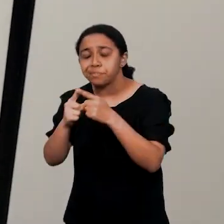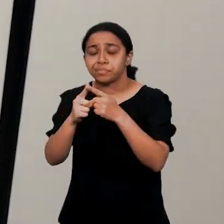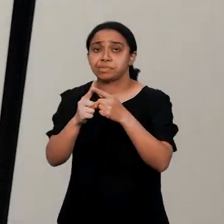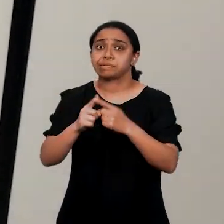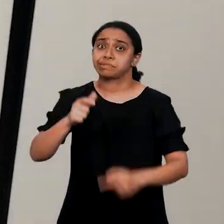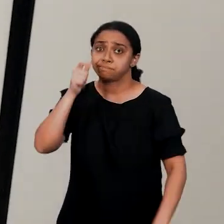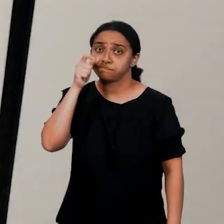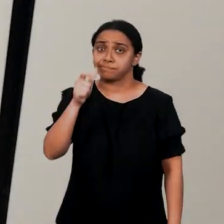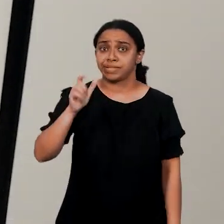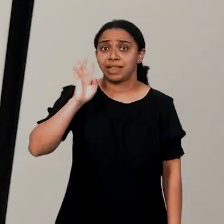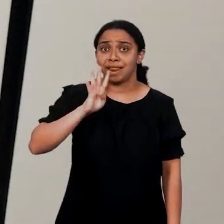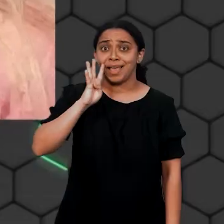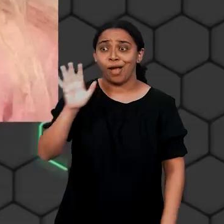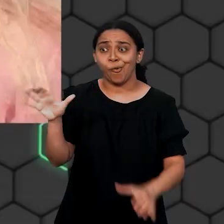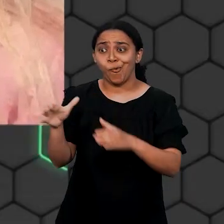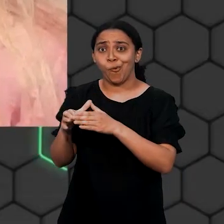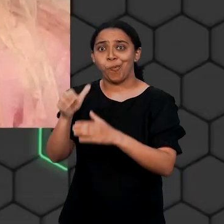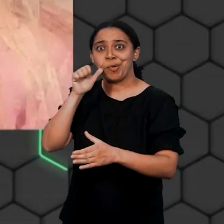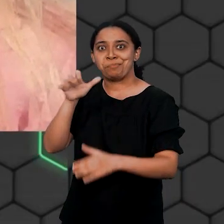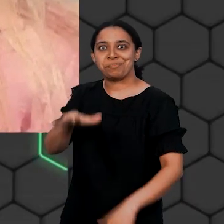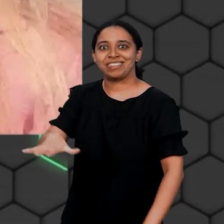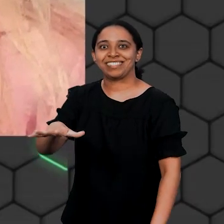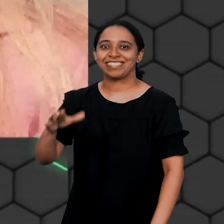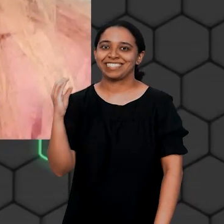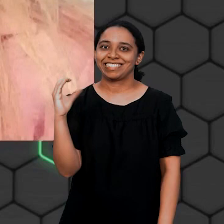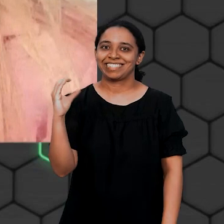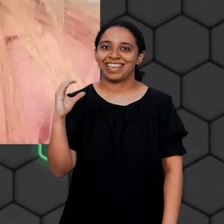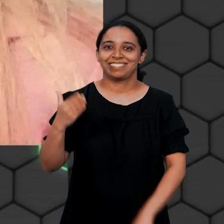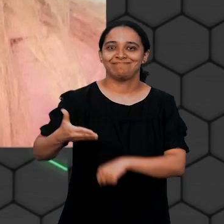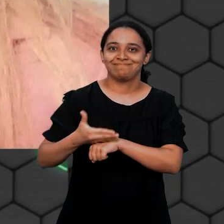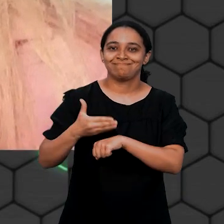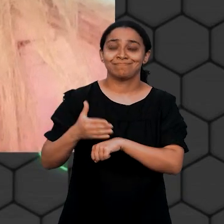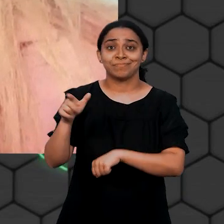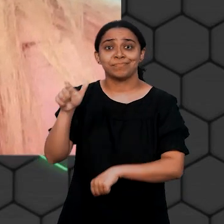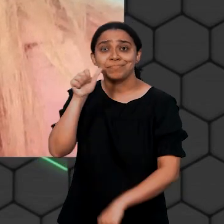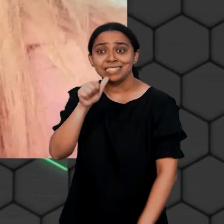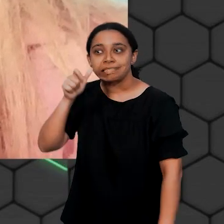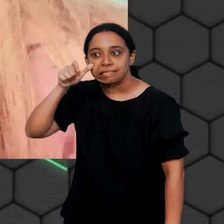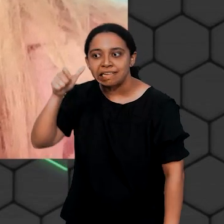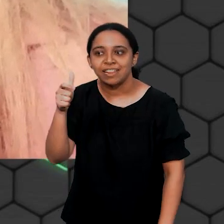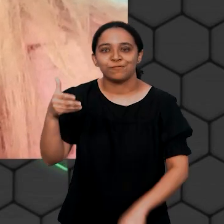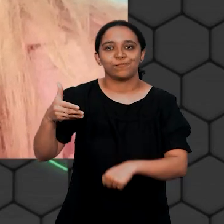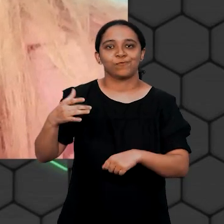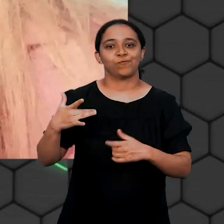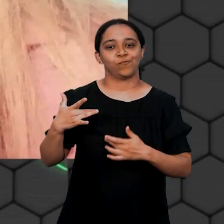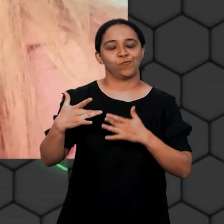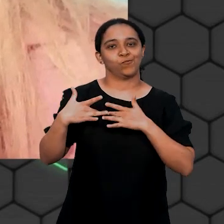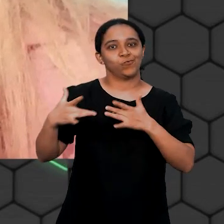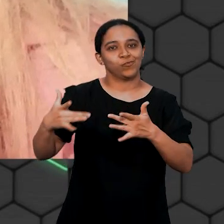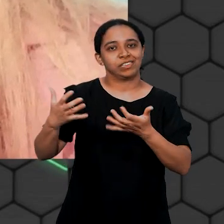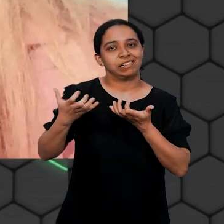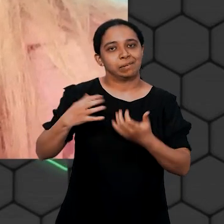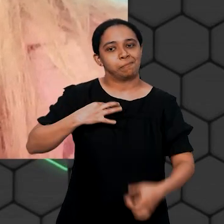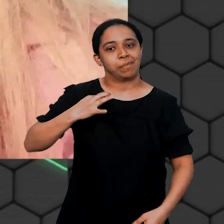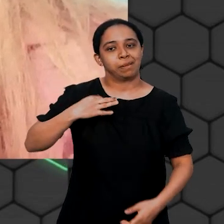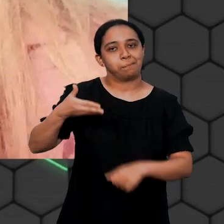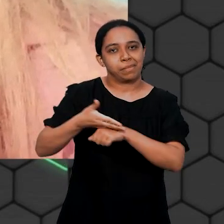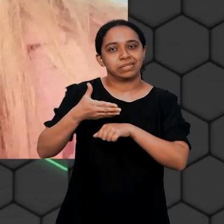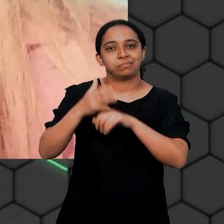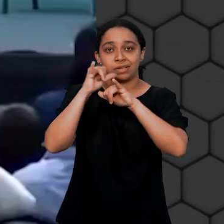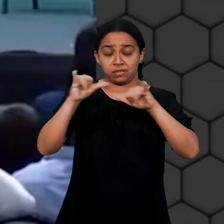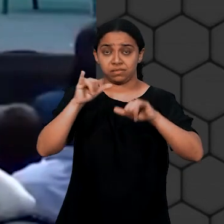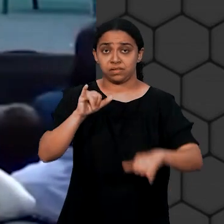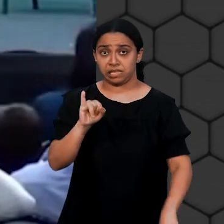aquilo. E é muito interessante ver meninas na ciência, meninas se voluntariando para esse tipo de campanha.